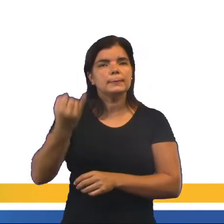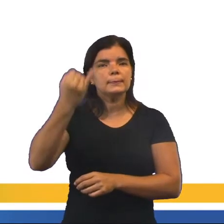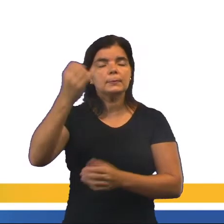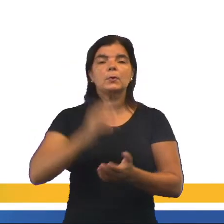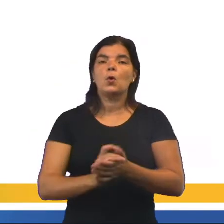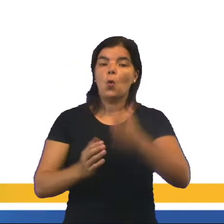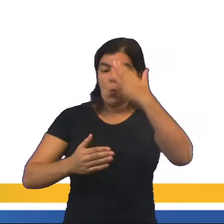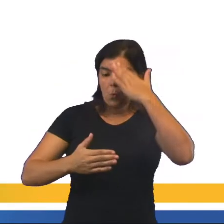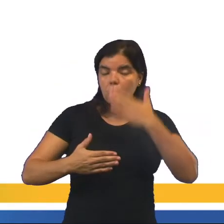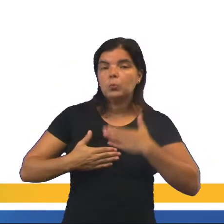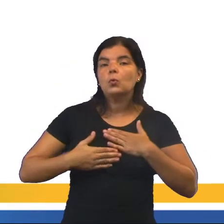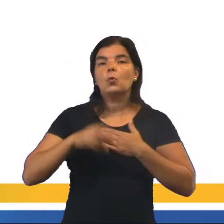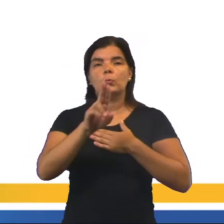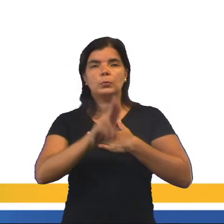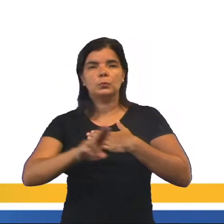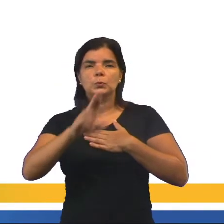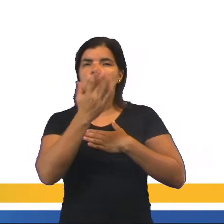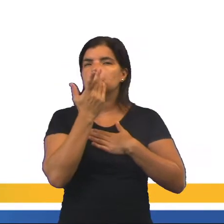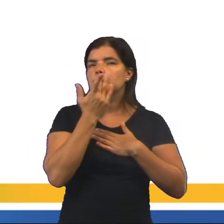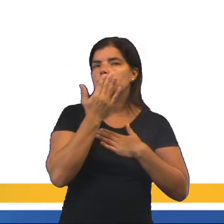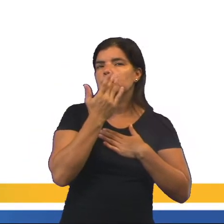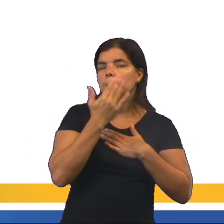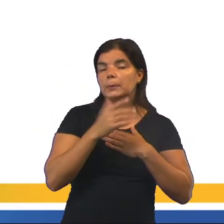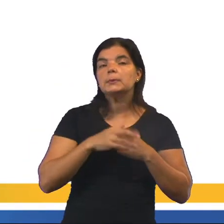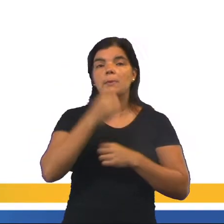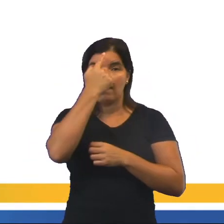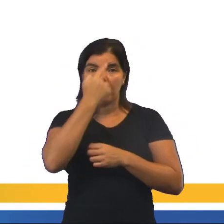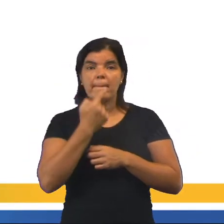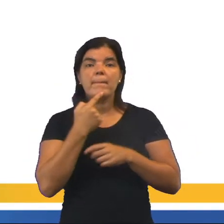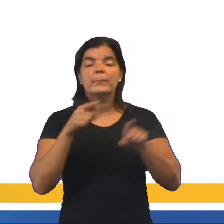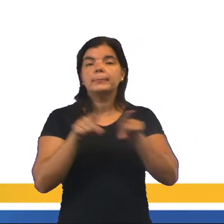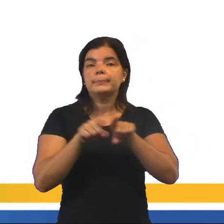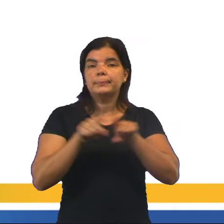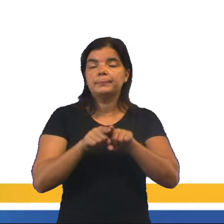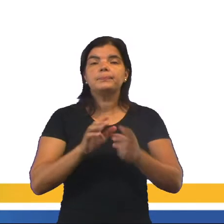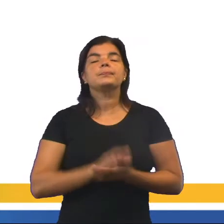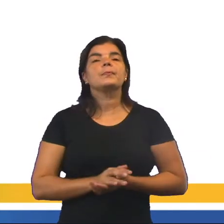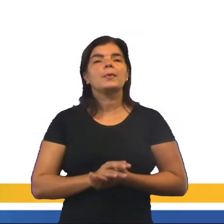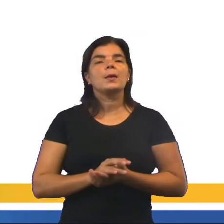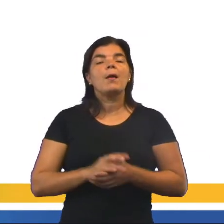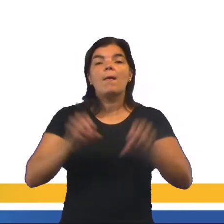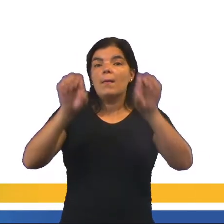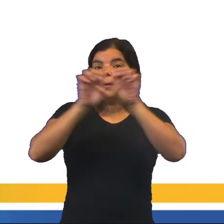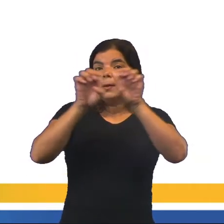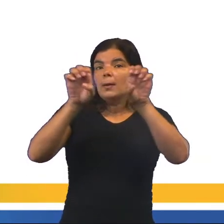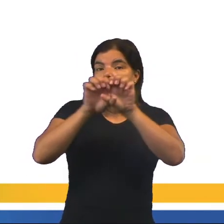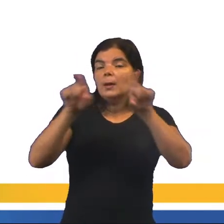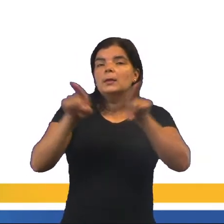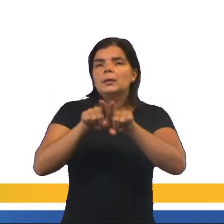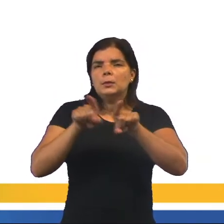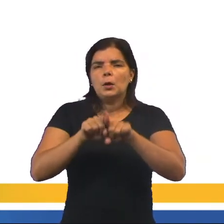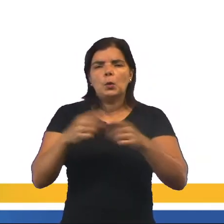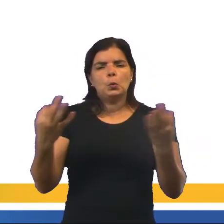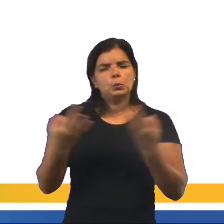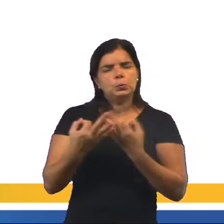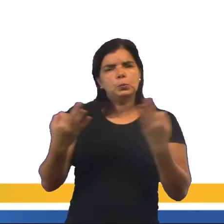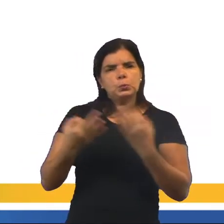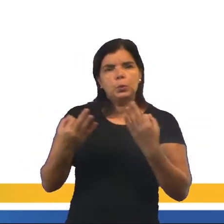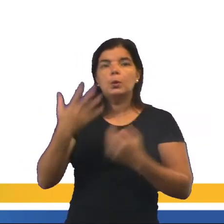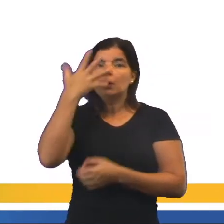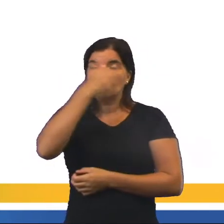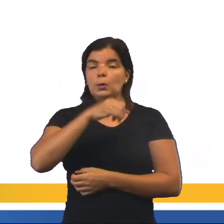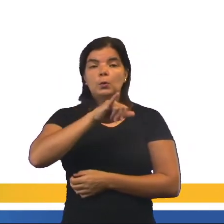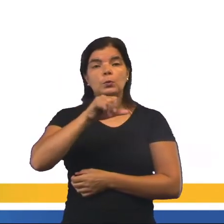retratar o corpo e o uso de cores e ressaltar as figuras. A arquitetura combinava o luxo e a exuberância. E o